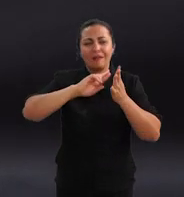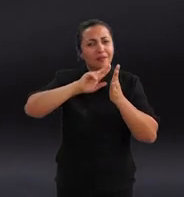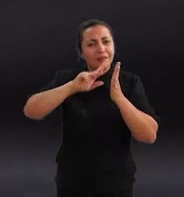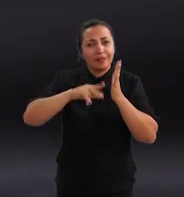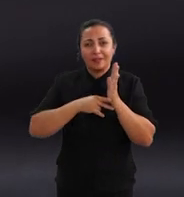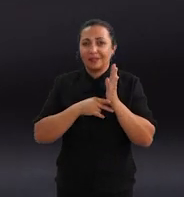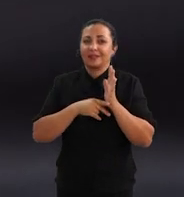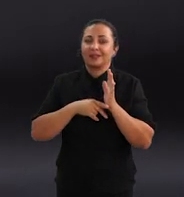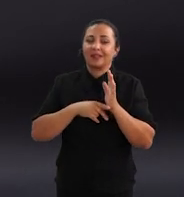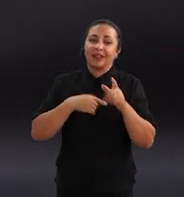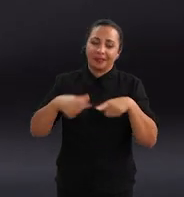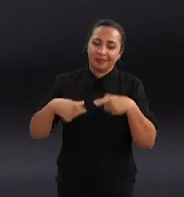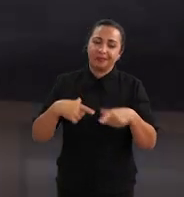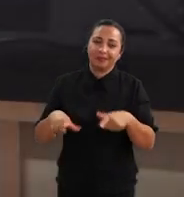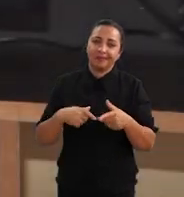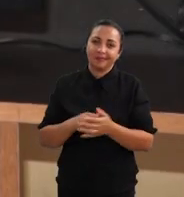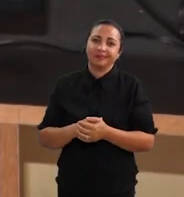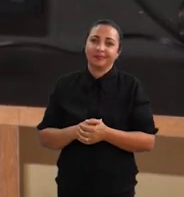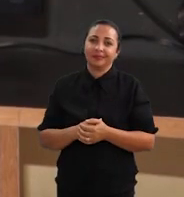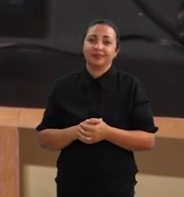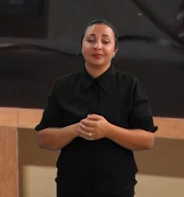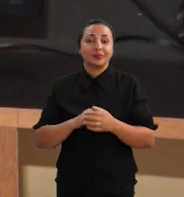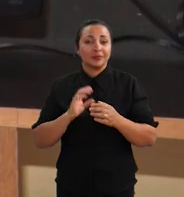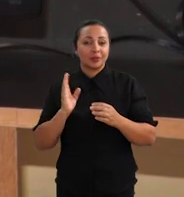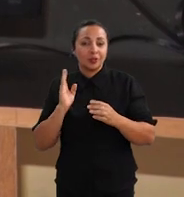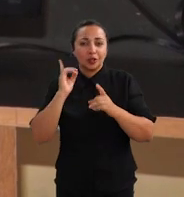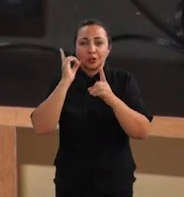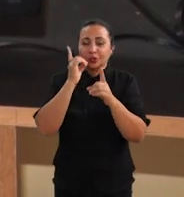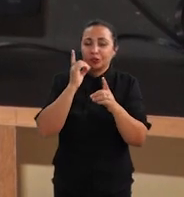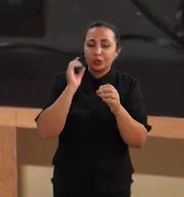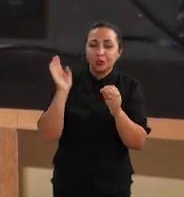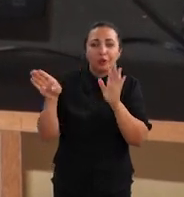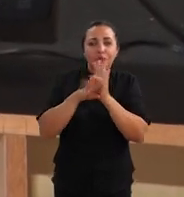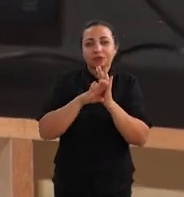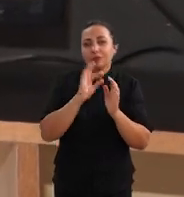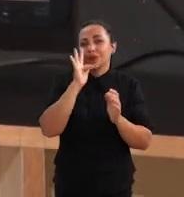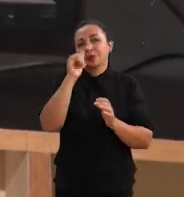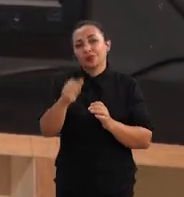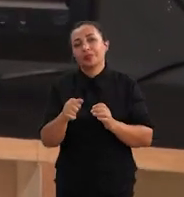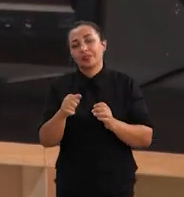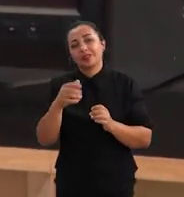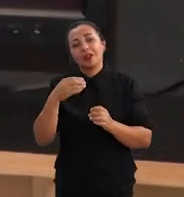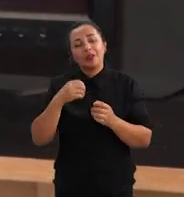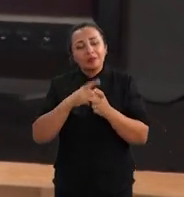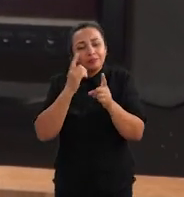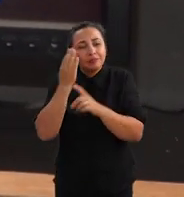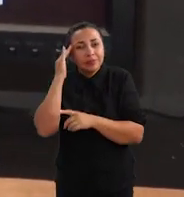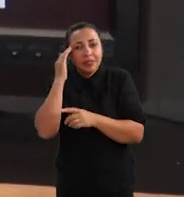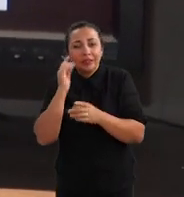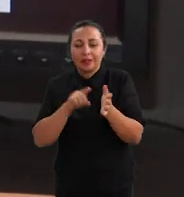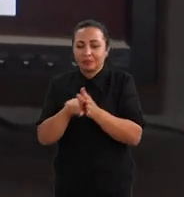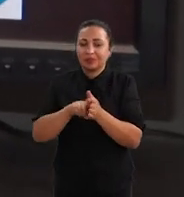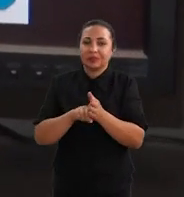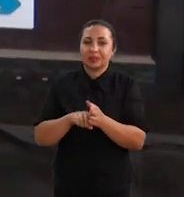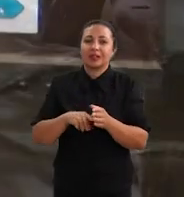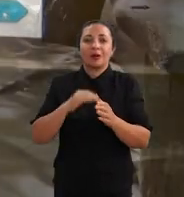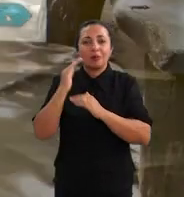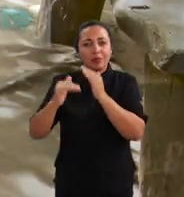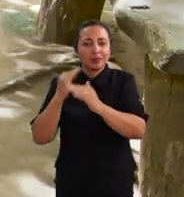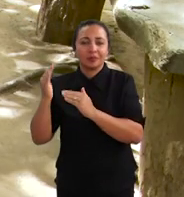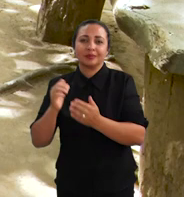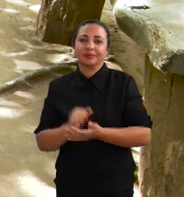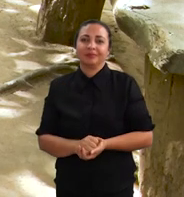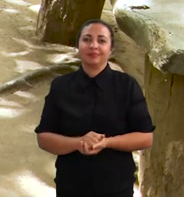elementos que vão ser trabalhados e chegue ao final entendendo que a pesquisa é um processo e não apenas um produto final.